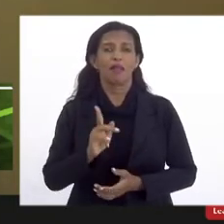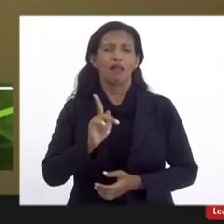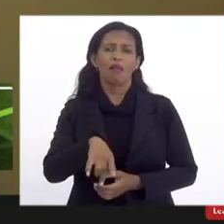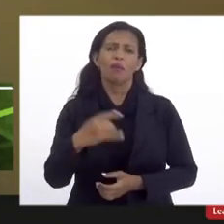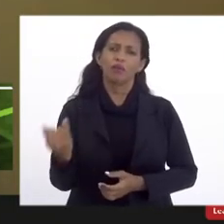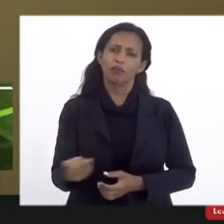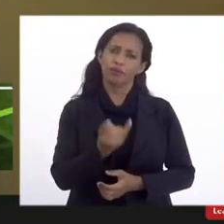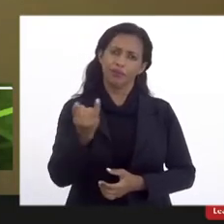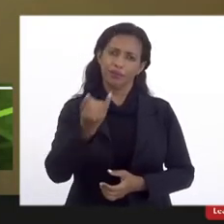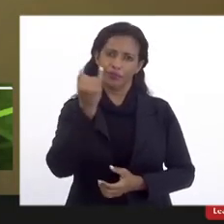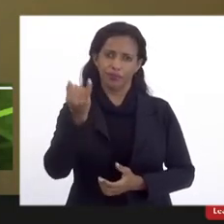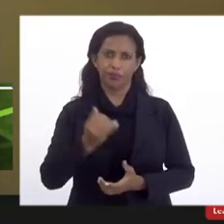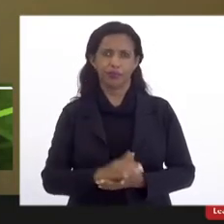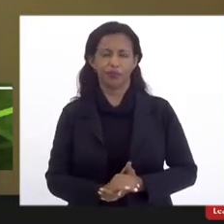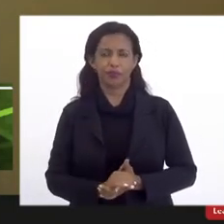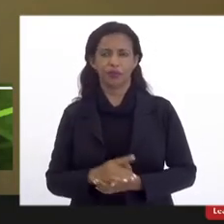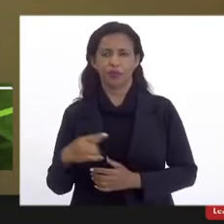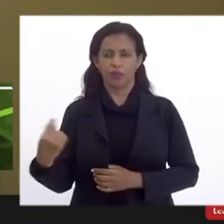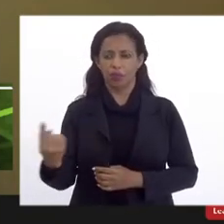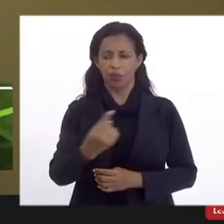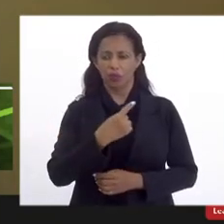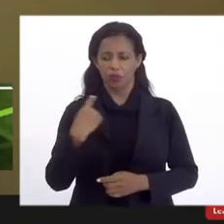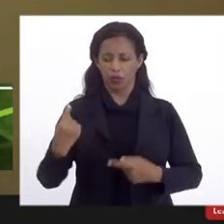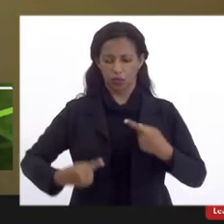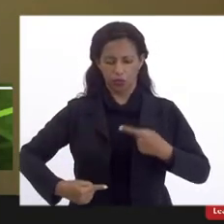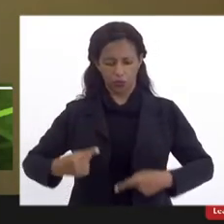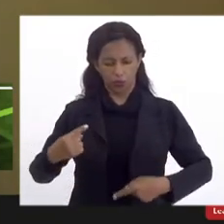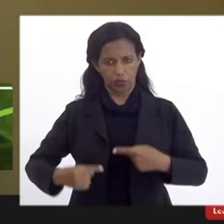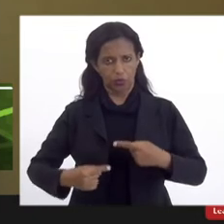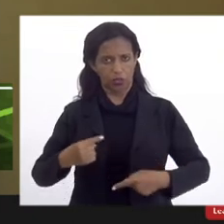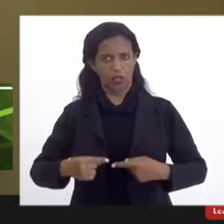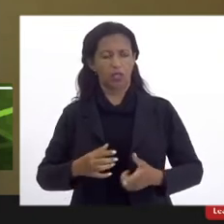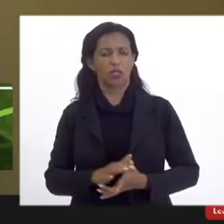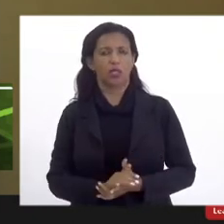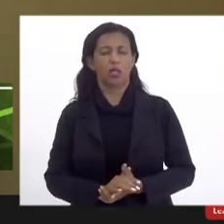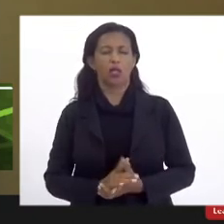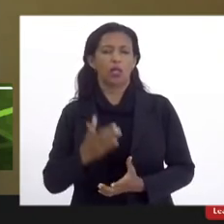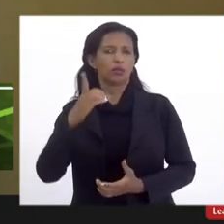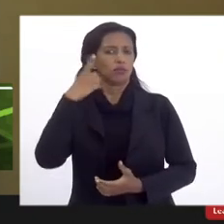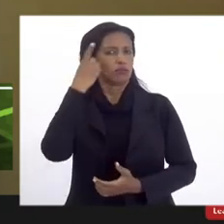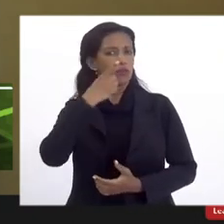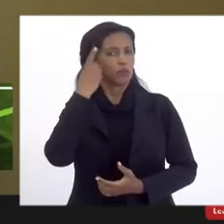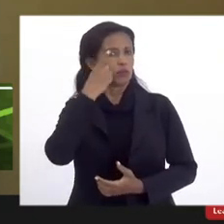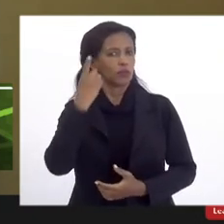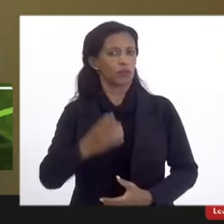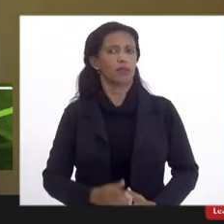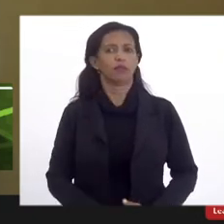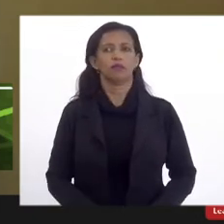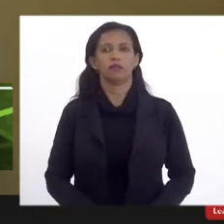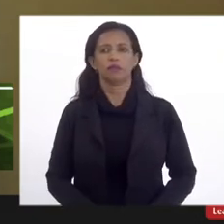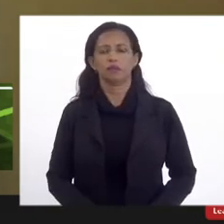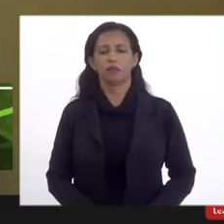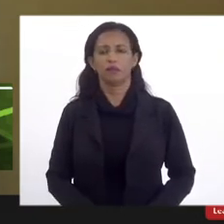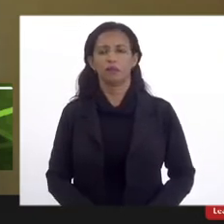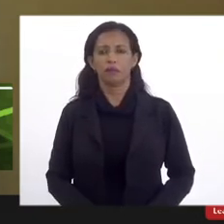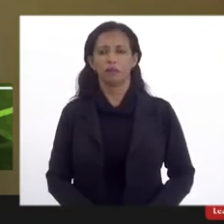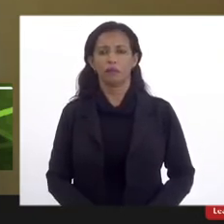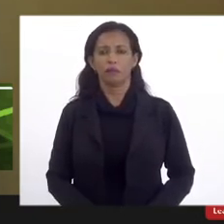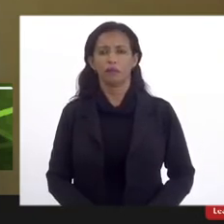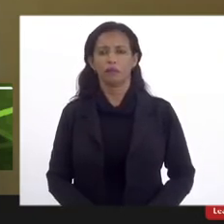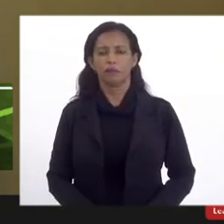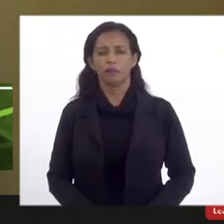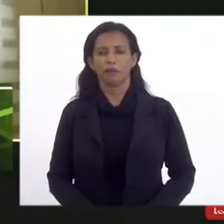importante que os nossos políticos, que os nossos deputados possam